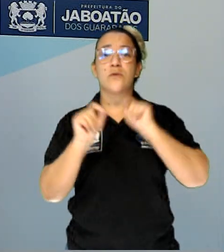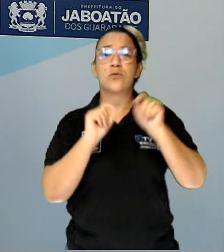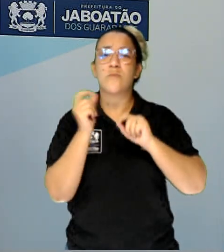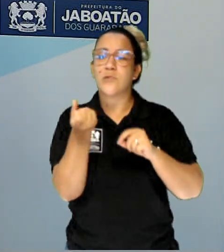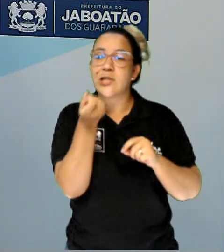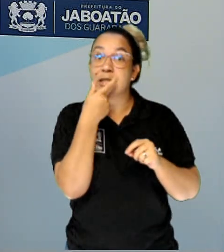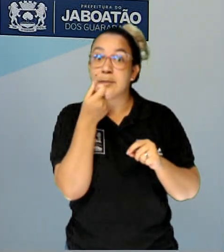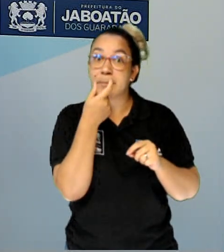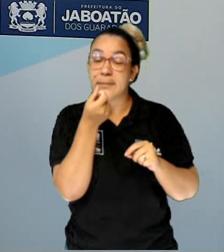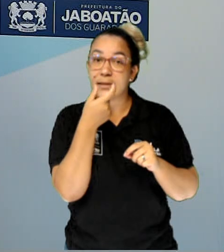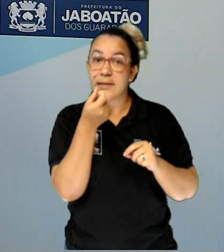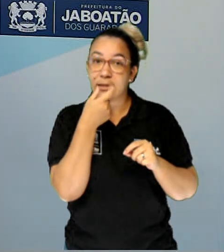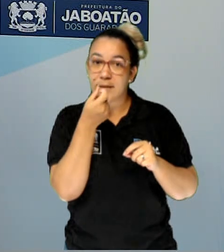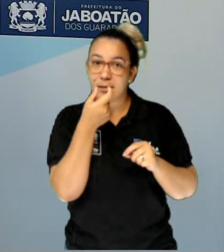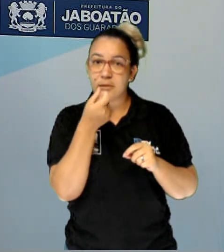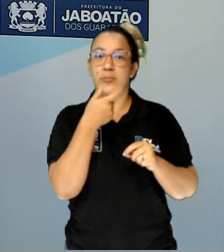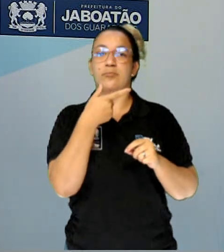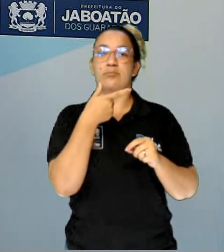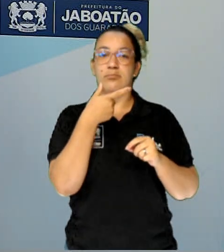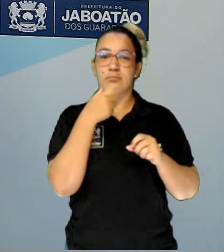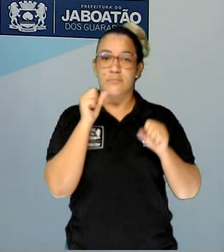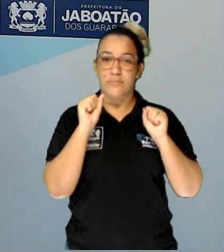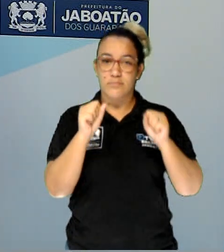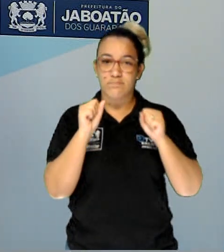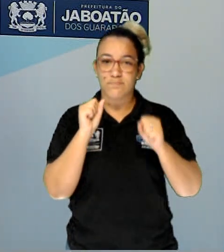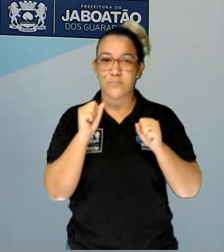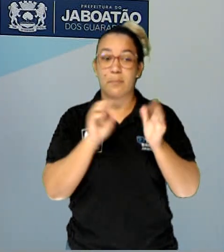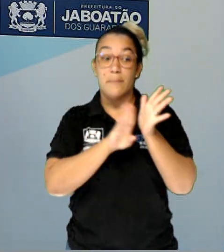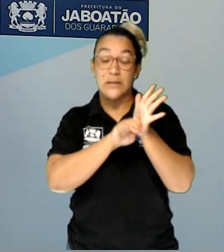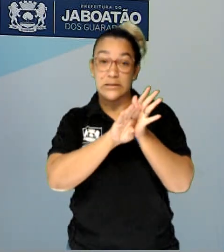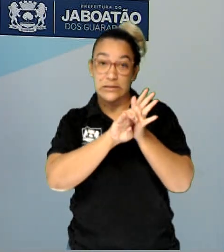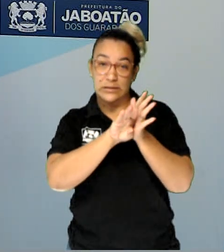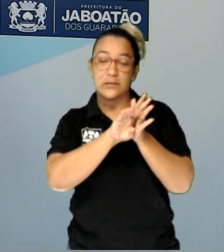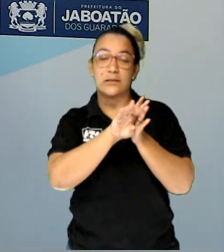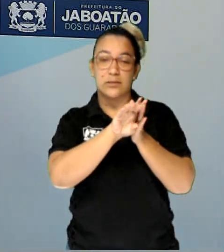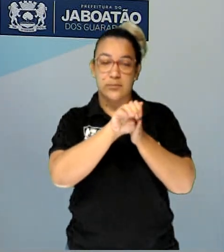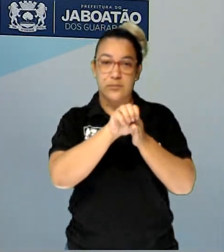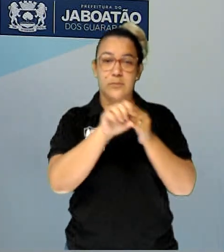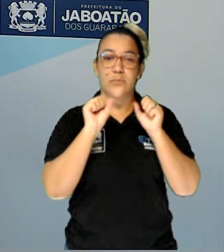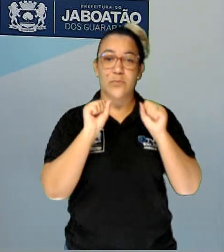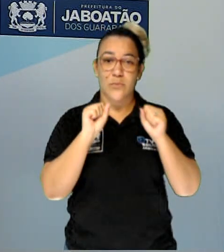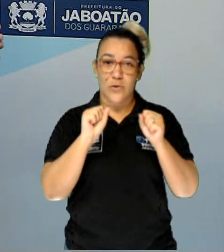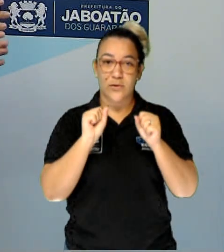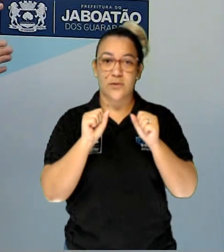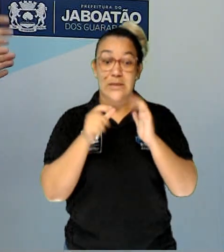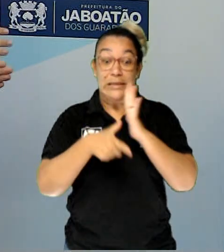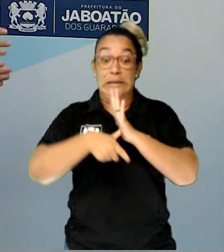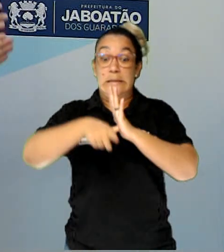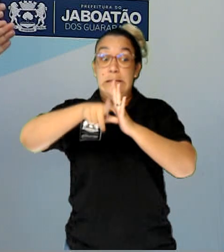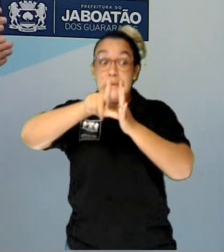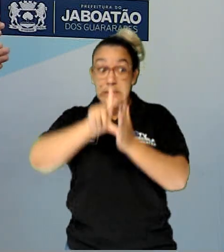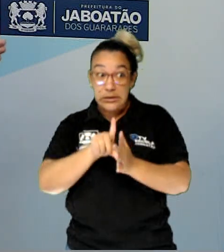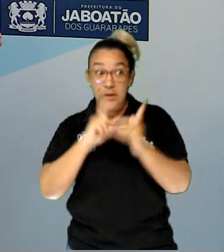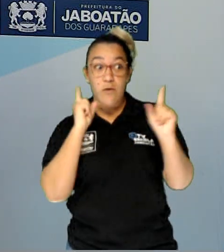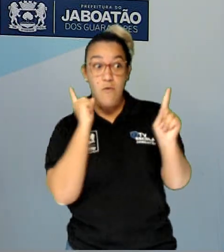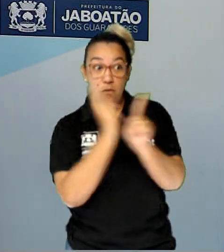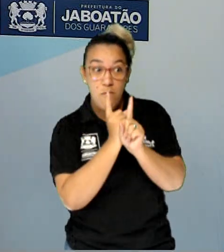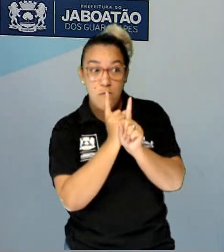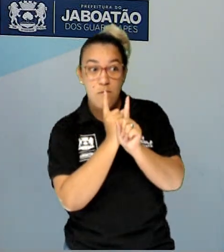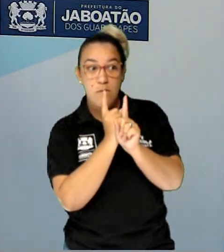específicos, né, que são os medicamentos que matam essas bactérias. Quanto mais cedo se descobrir a doença,